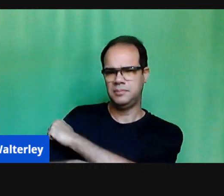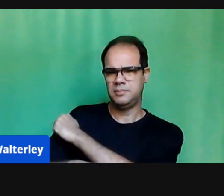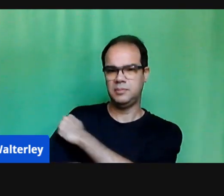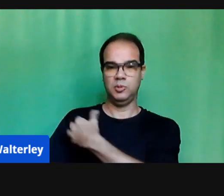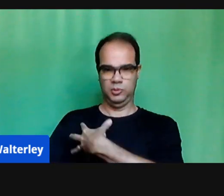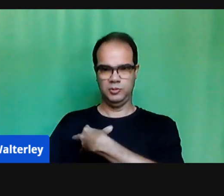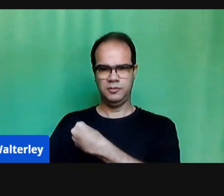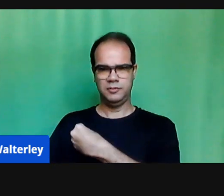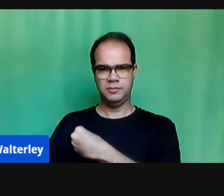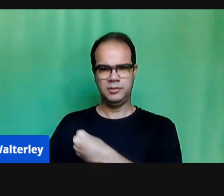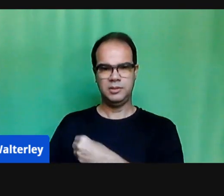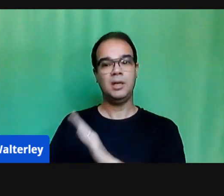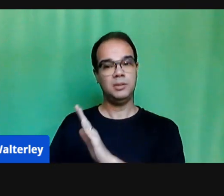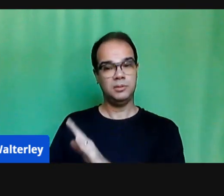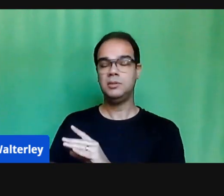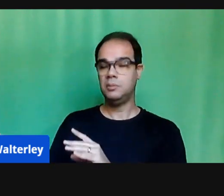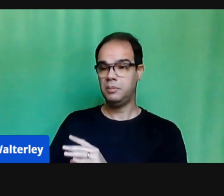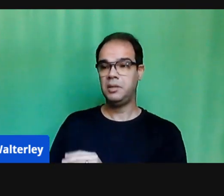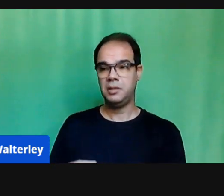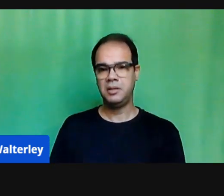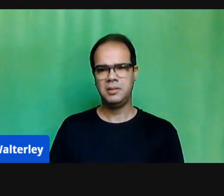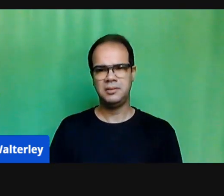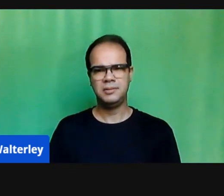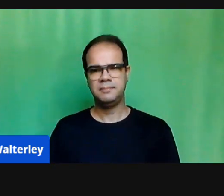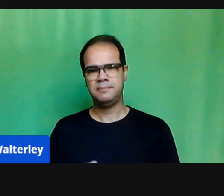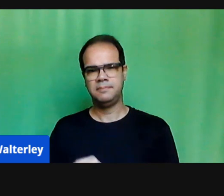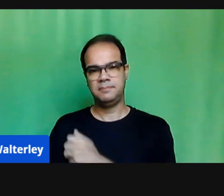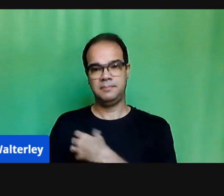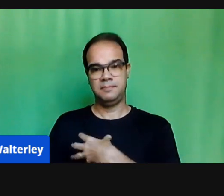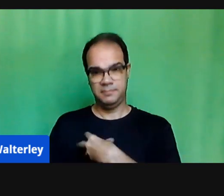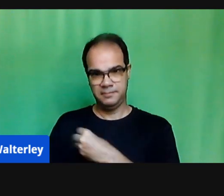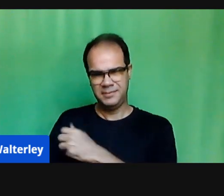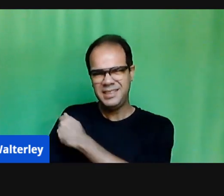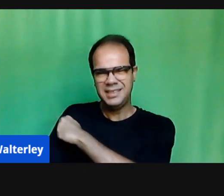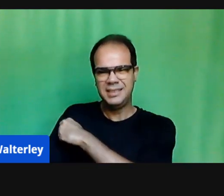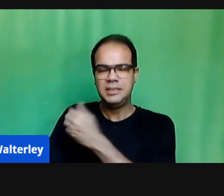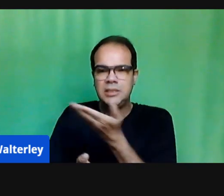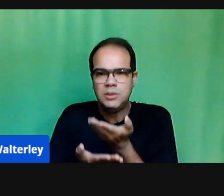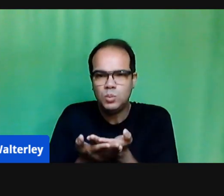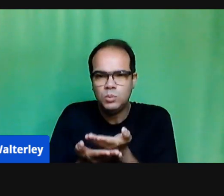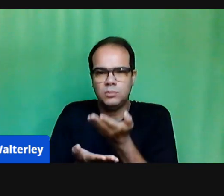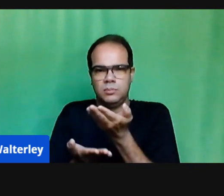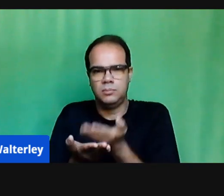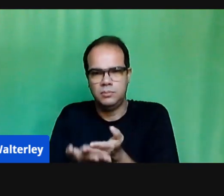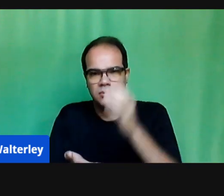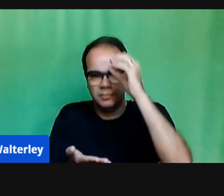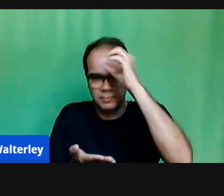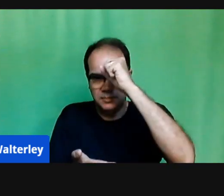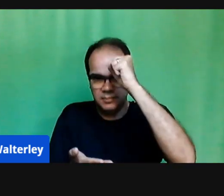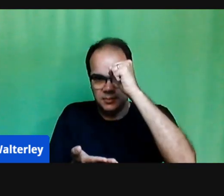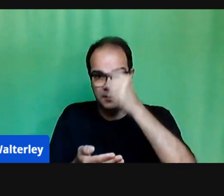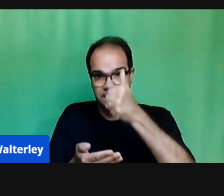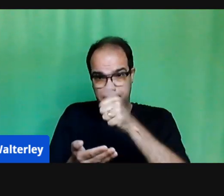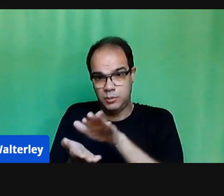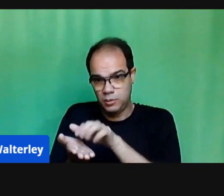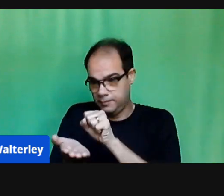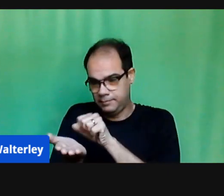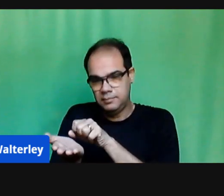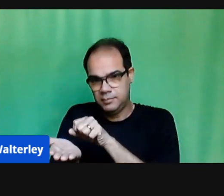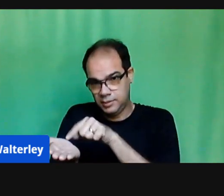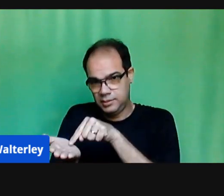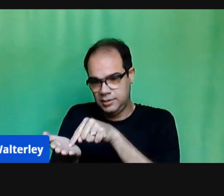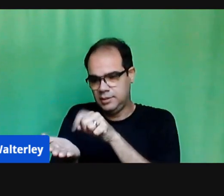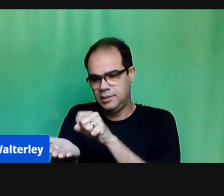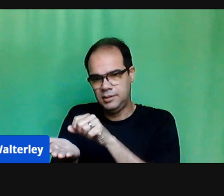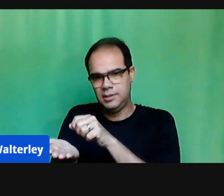assim, crianças muito dedicadas lá na escola, como temos em toda a rede. Esse caderno, ele retorna para a escola, então é feita uma troca,